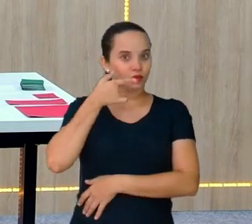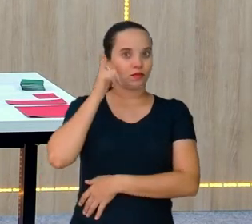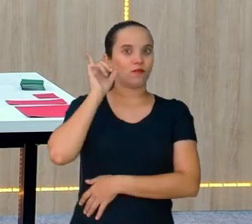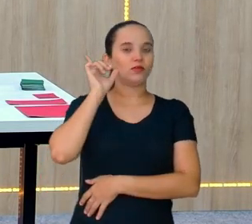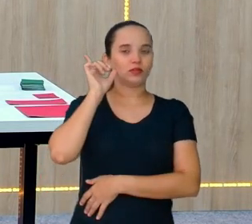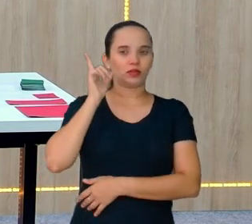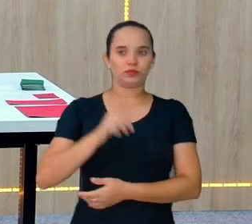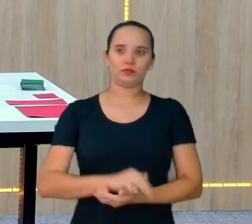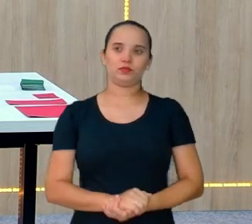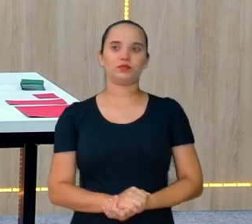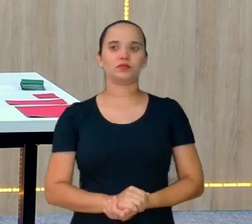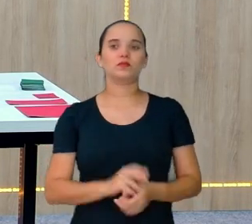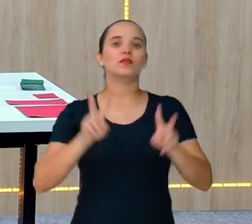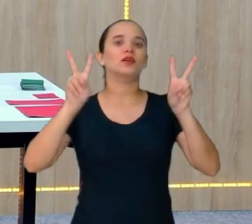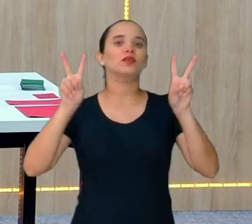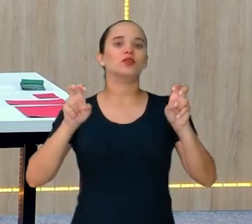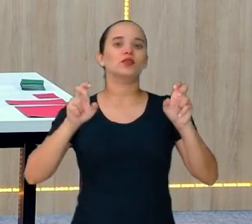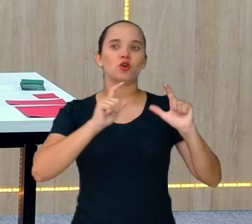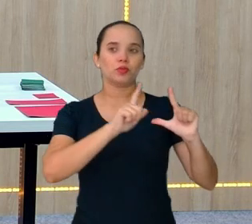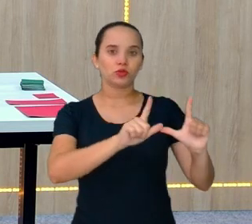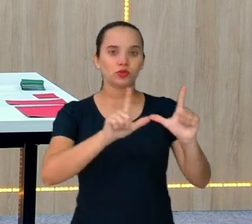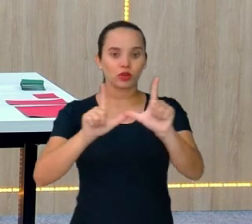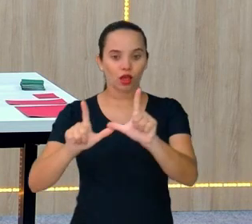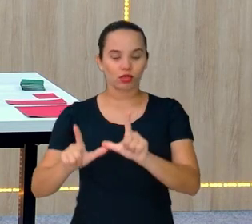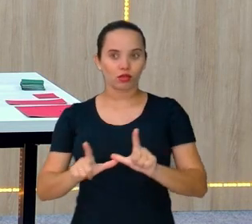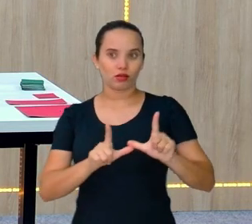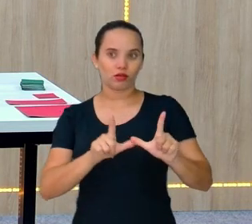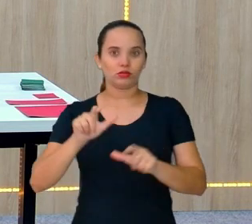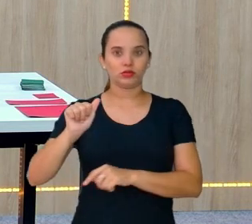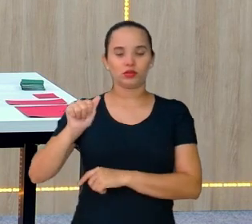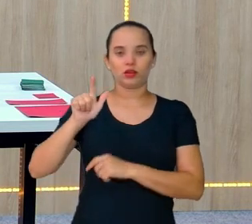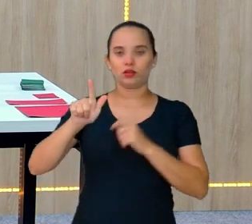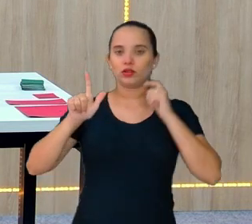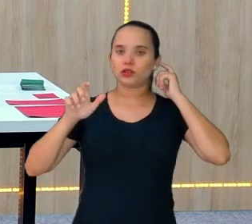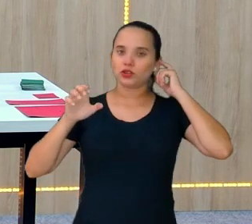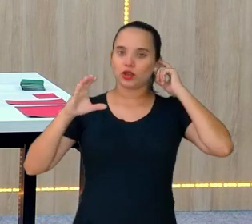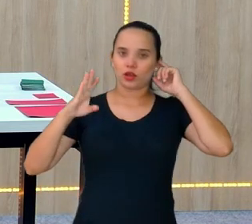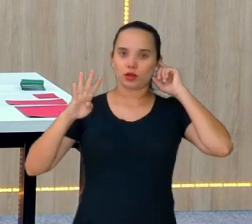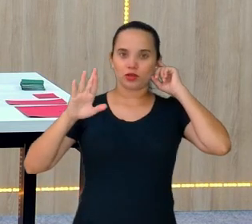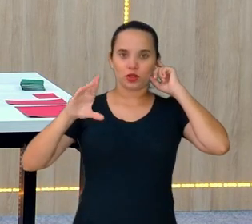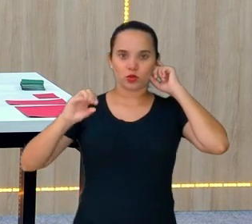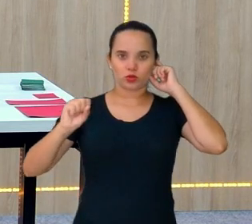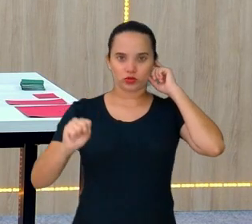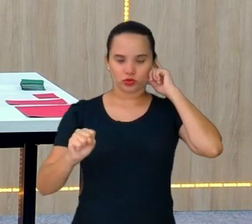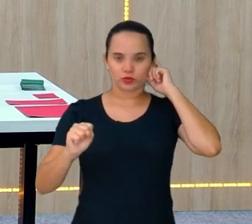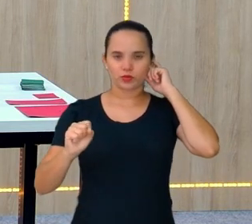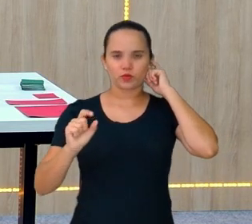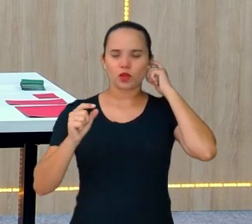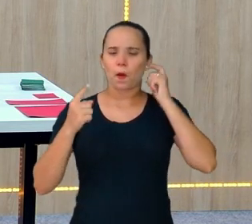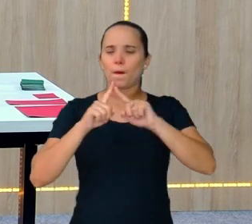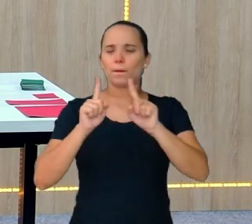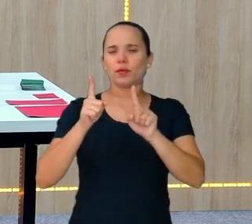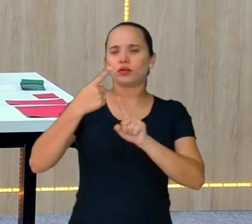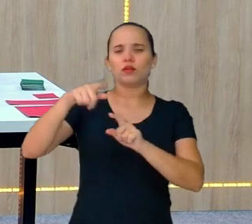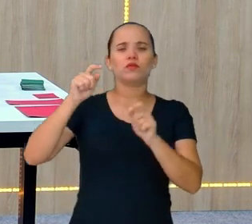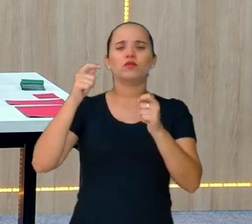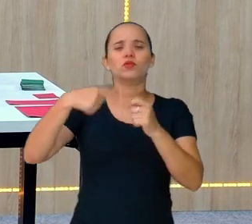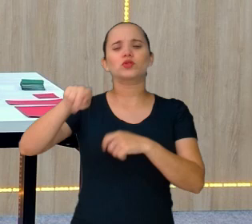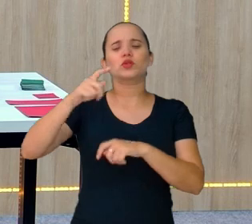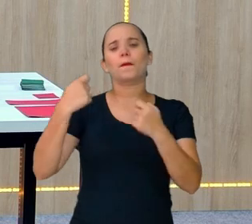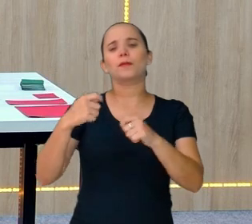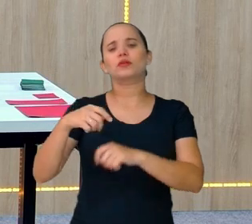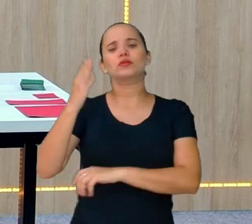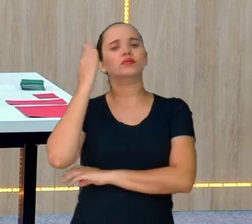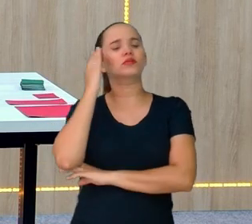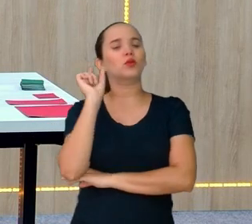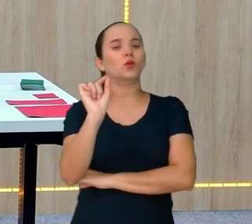sobre os ladrilhos algébricos. O é que vocês precisam saber? E aqui eu trouxe na